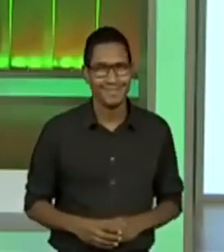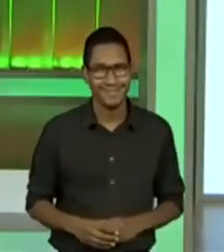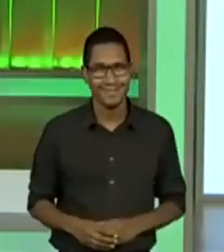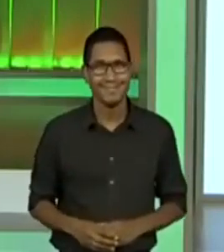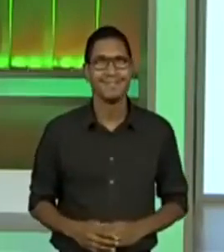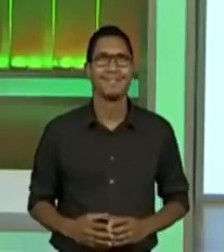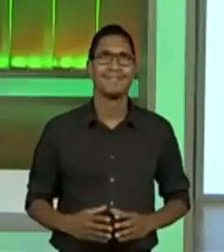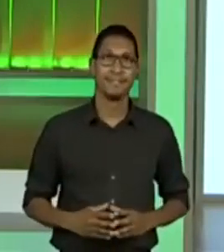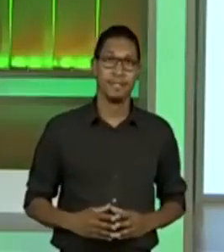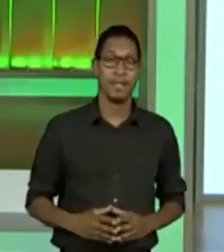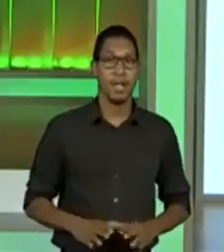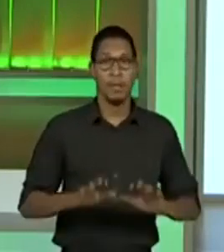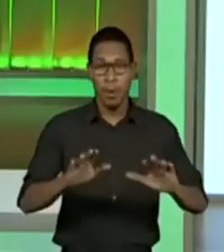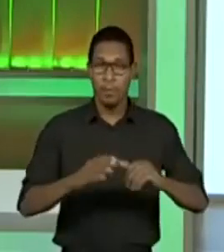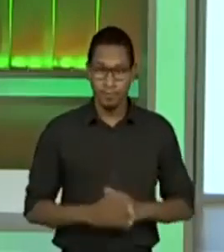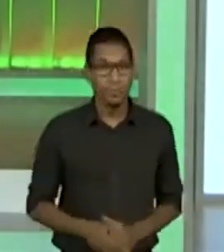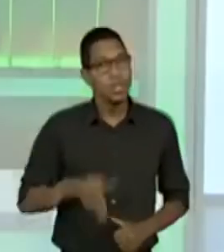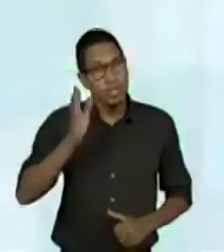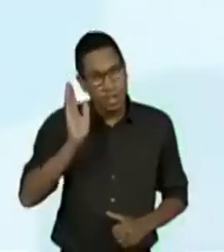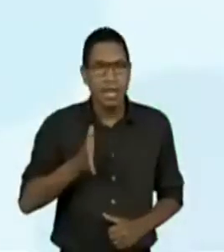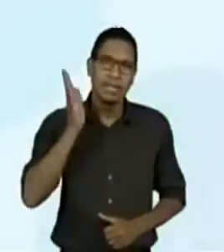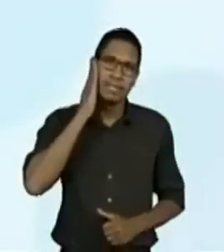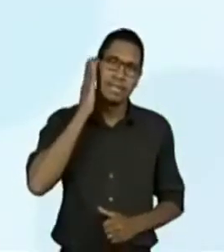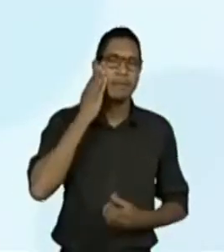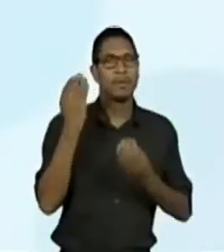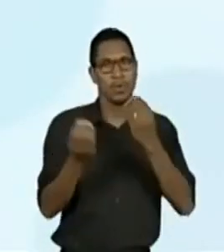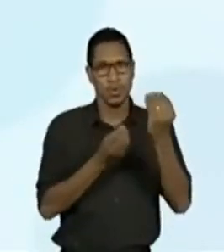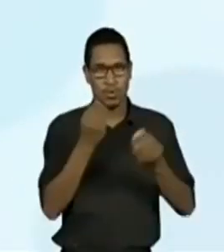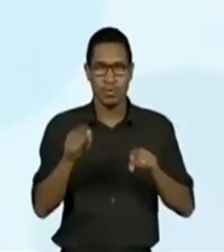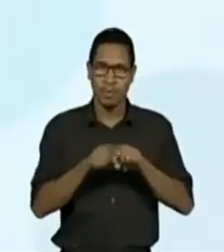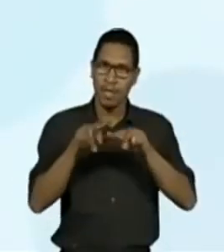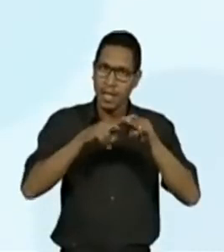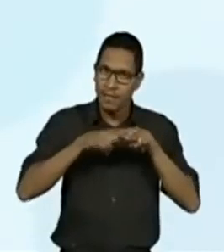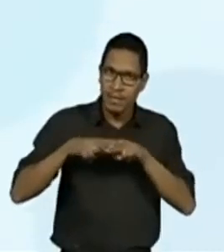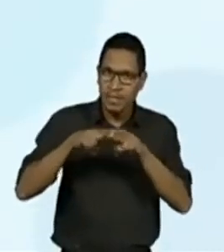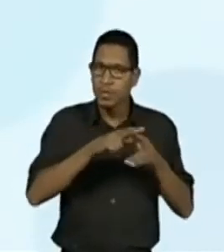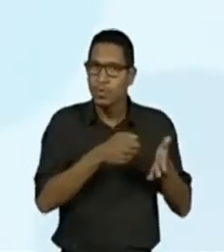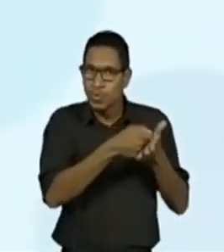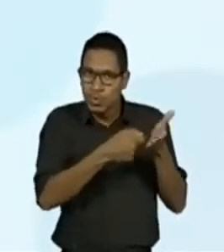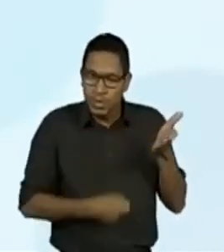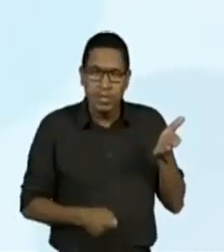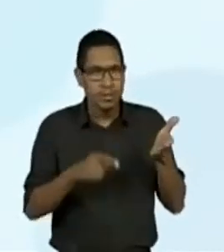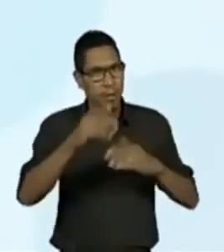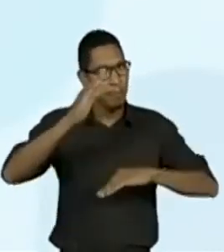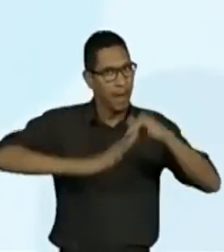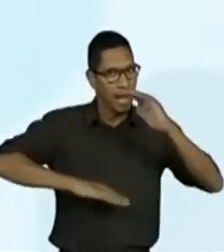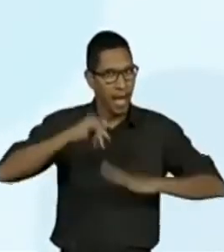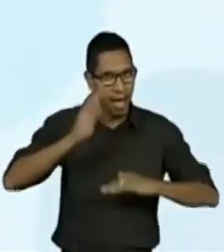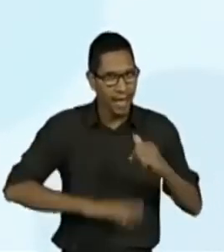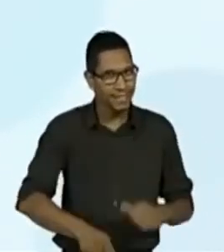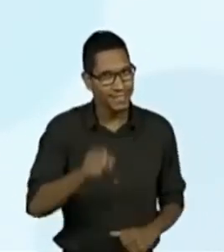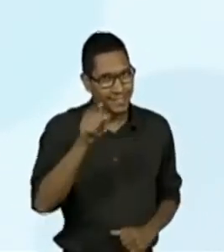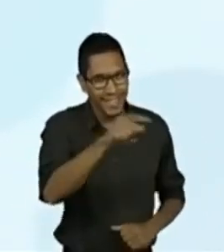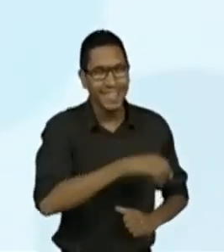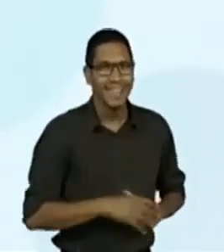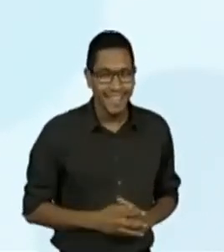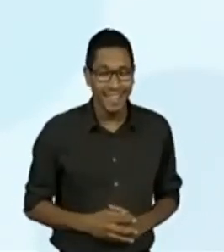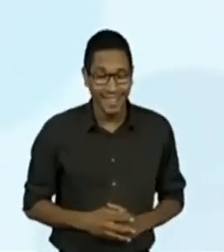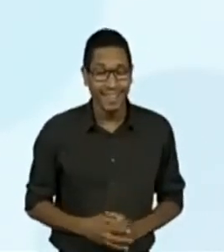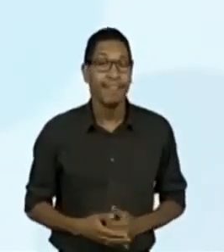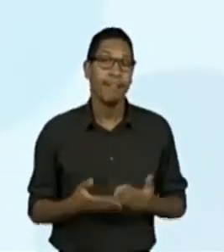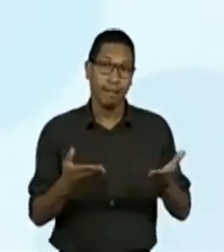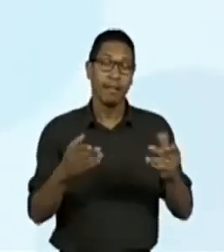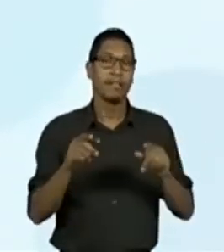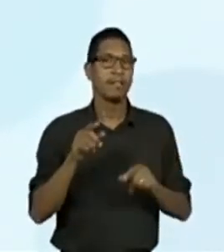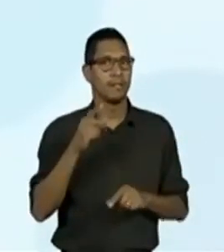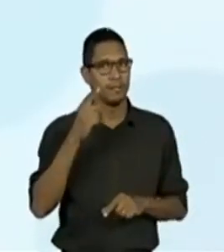finalizar. Agora que vocês aprenderam uma completa revisão textual, coloque esse conhecimento em prática, inclusive, quando publicar